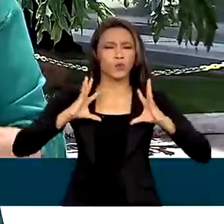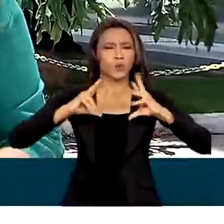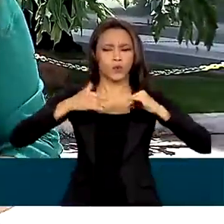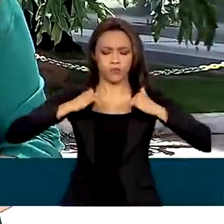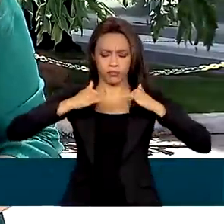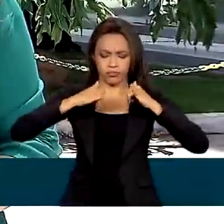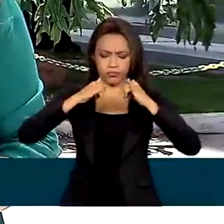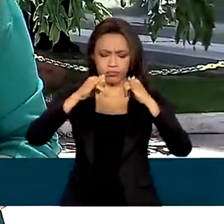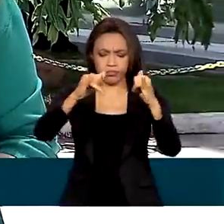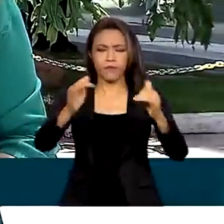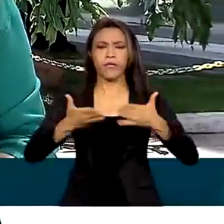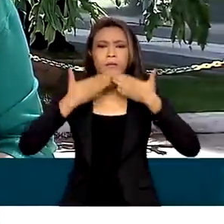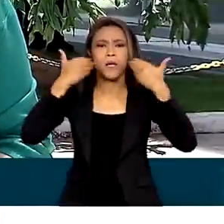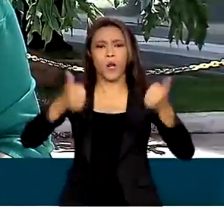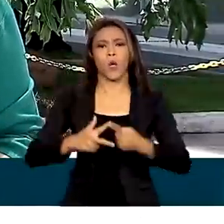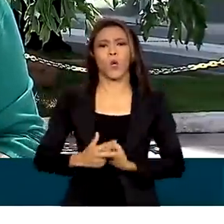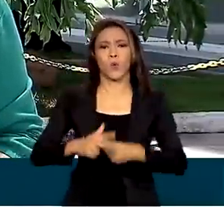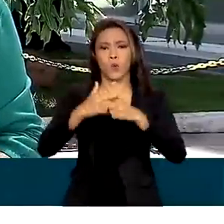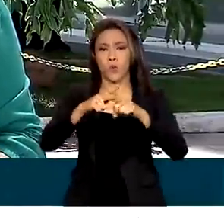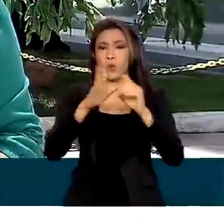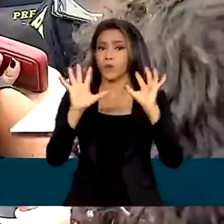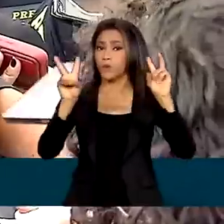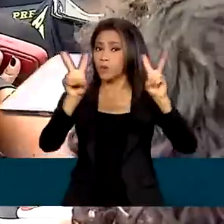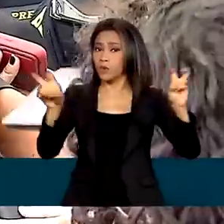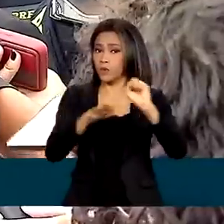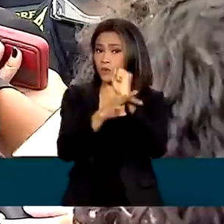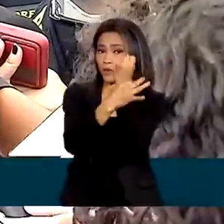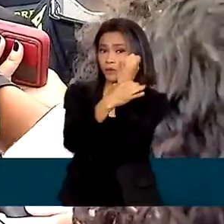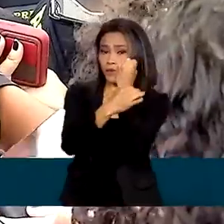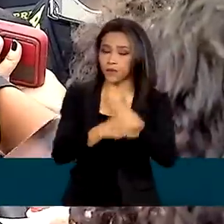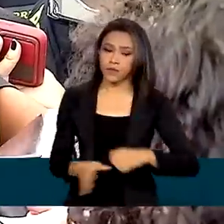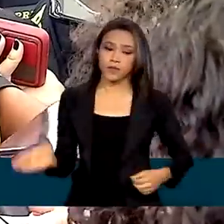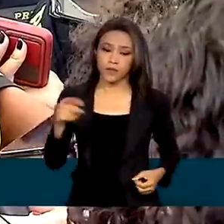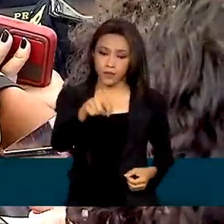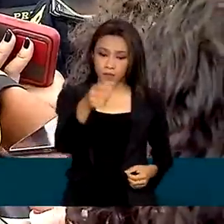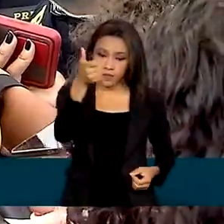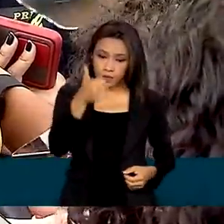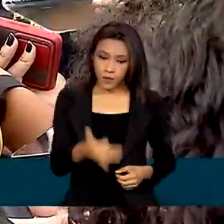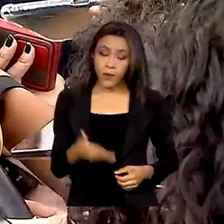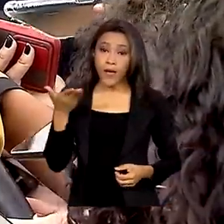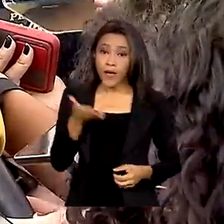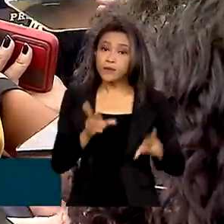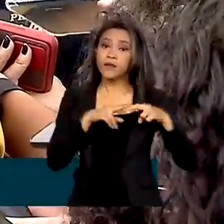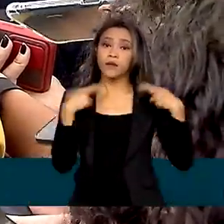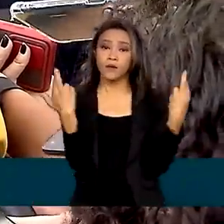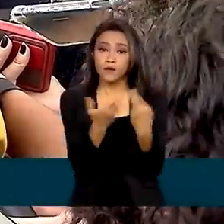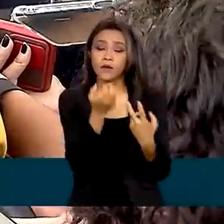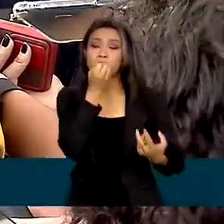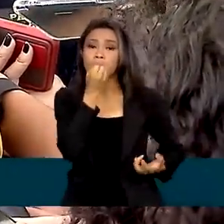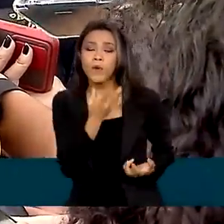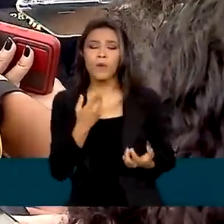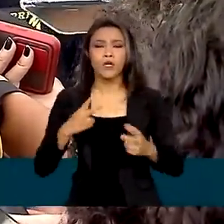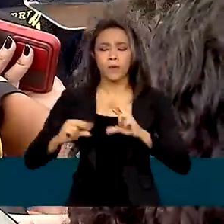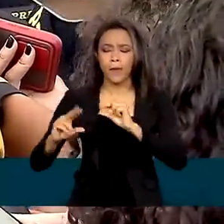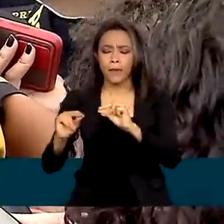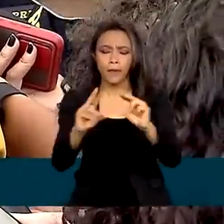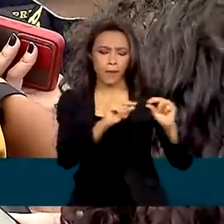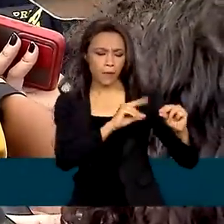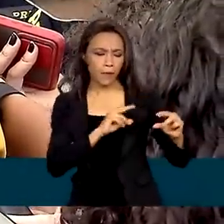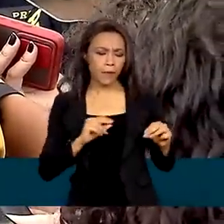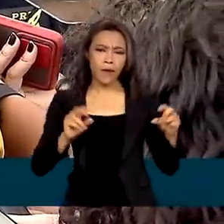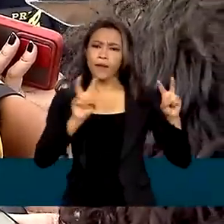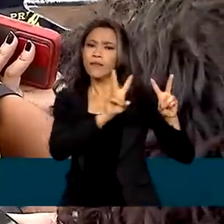terão aperfeiçoamento no sistema de segurança. Essa reunião serviu também para nós discutirmos questões fundamentais